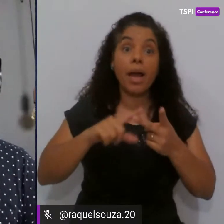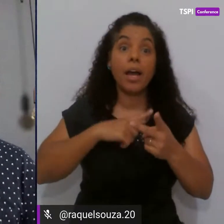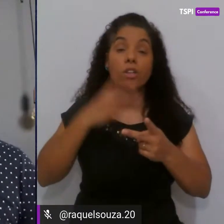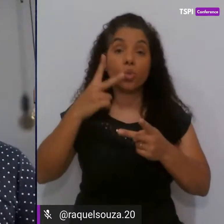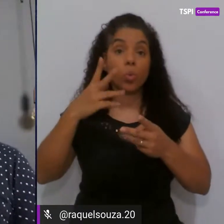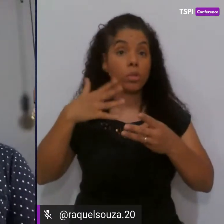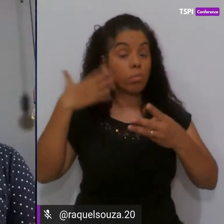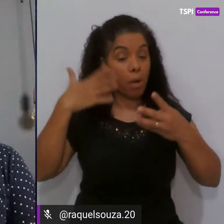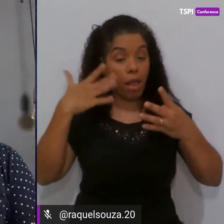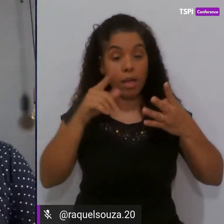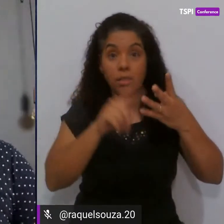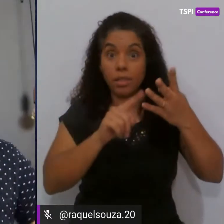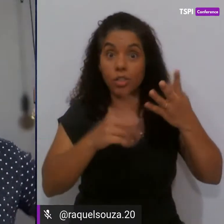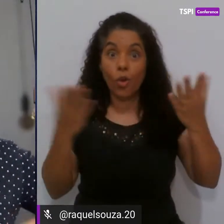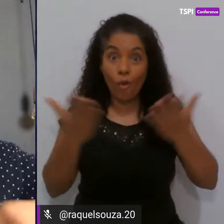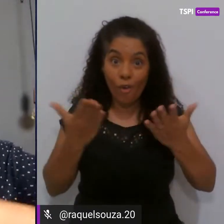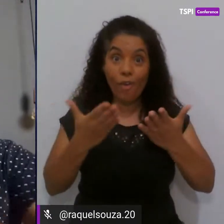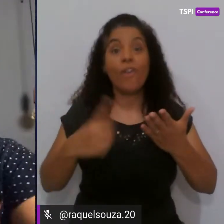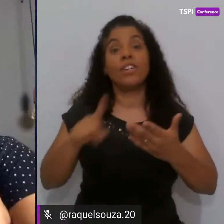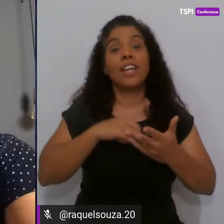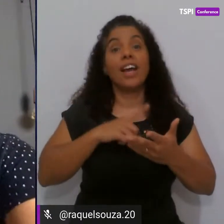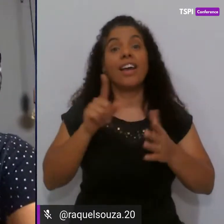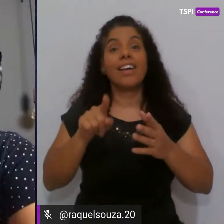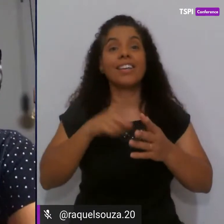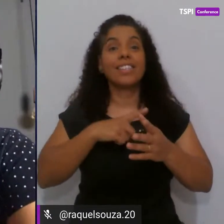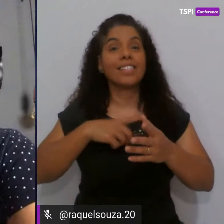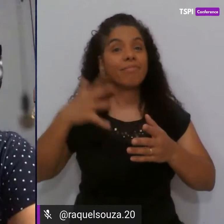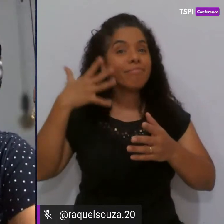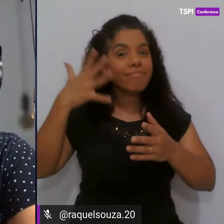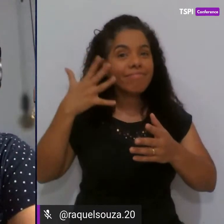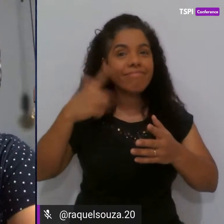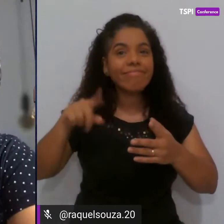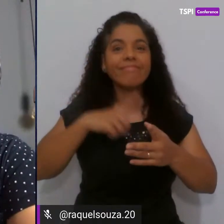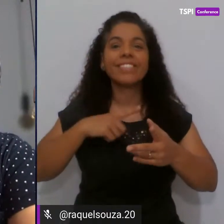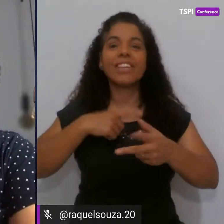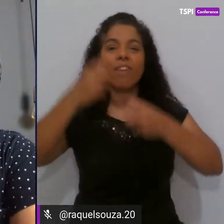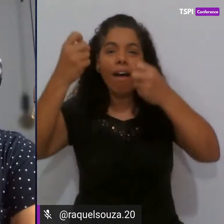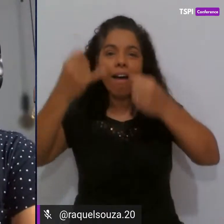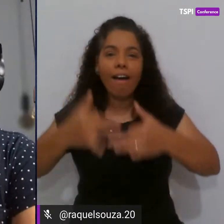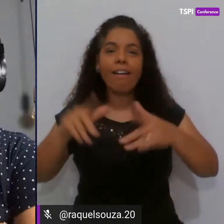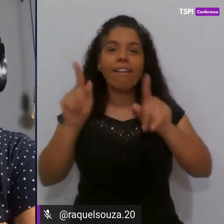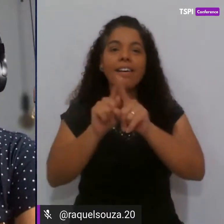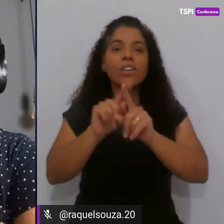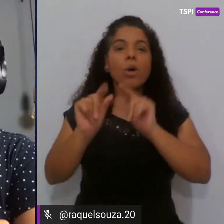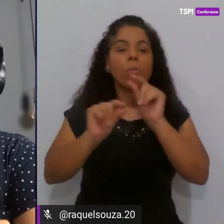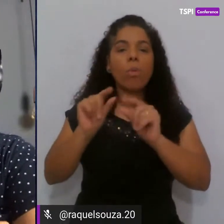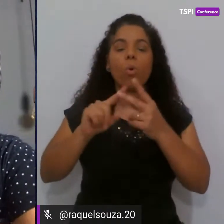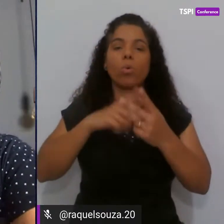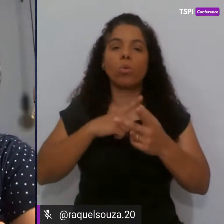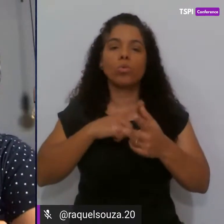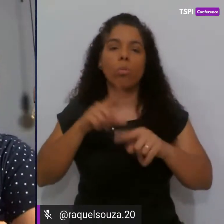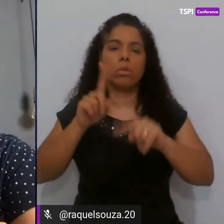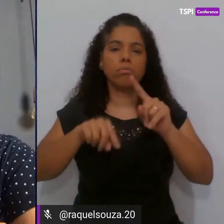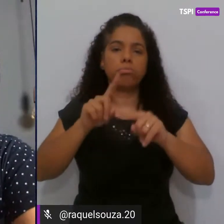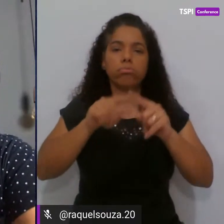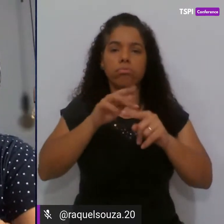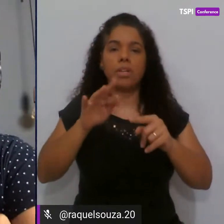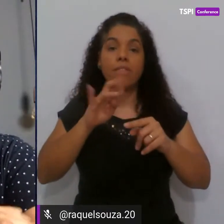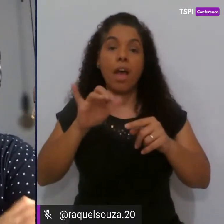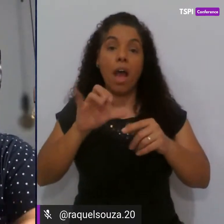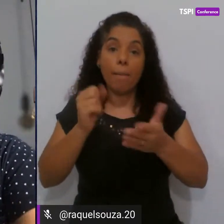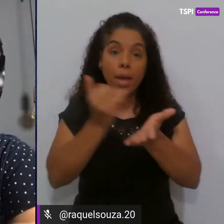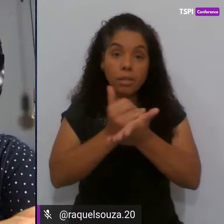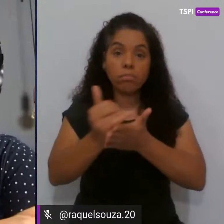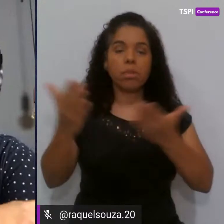palestras hoje. Essas palestras, elas vão falar ainda um pouco mais sobre ferramentas a partir de